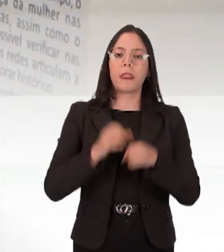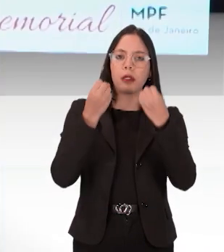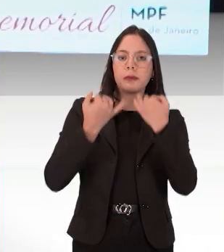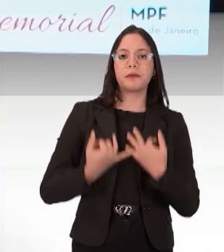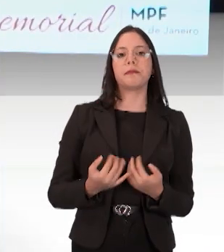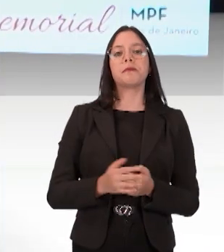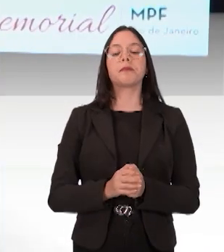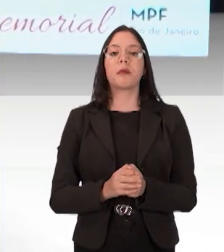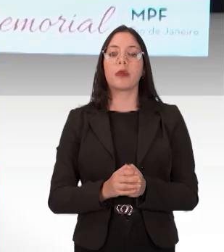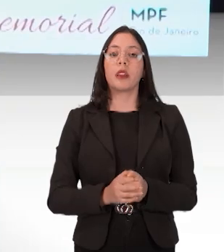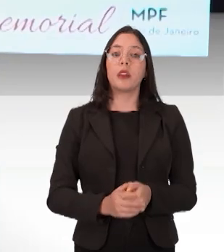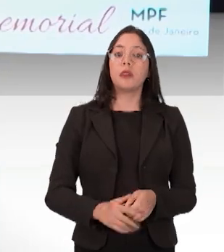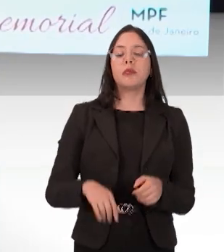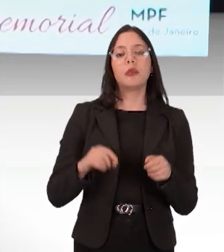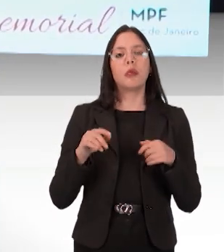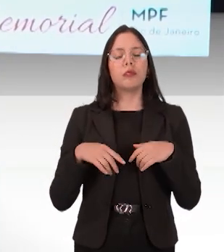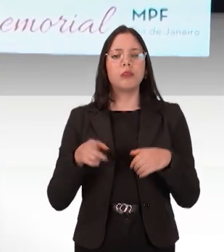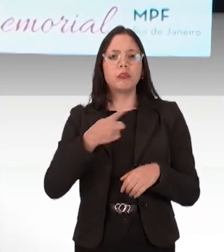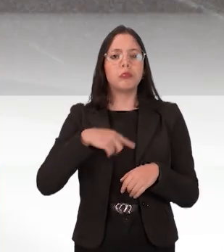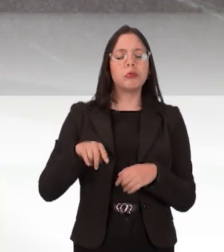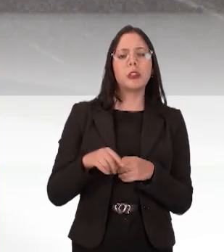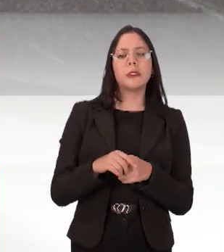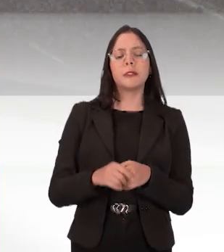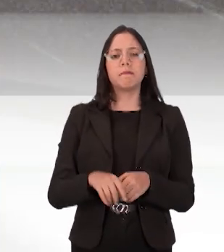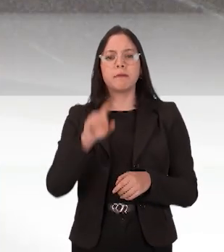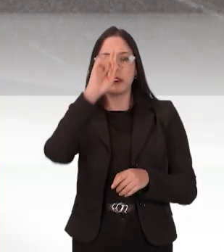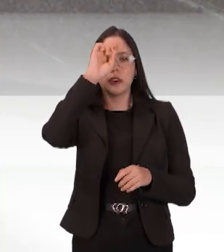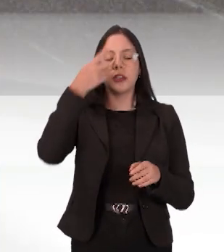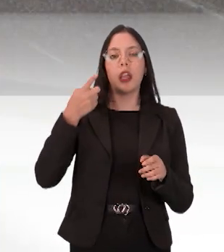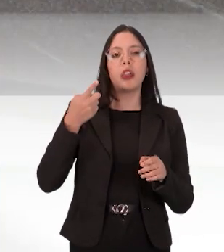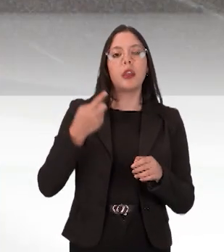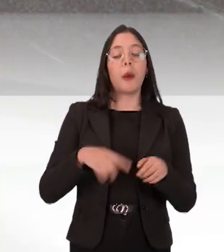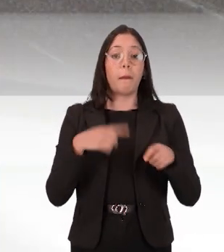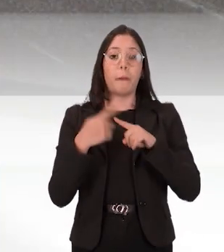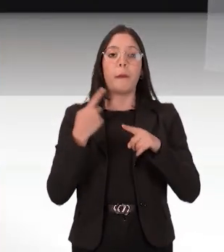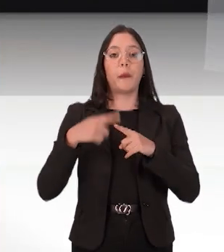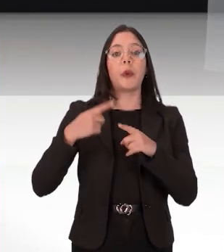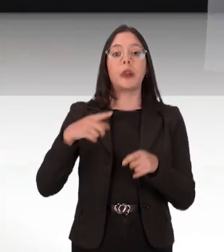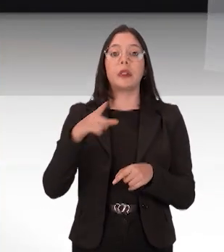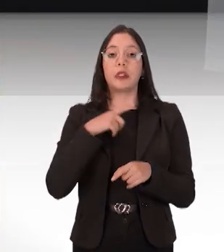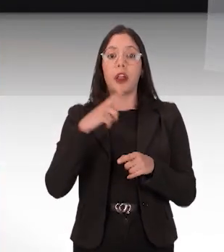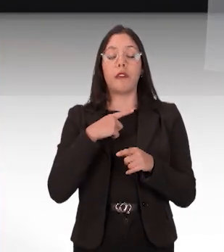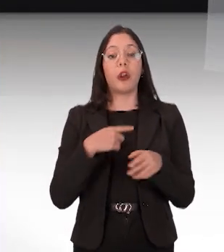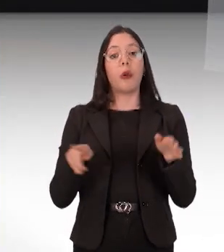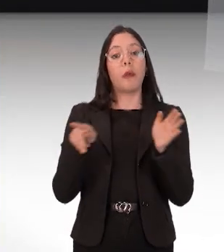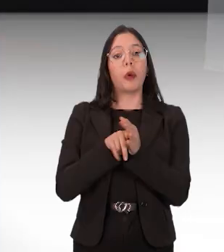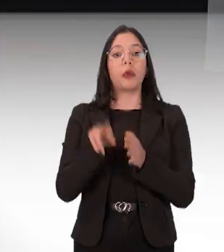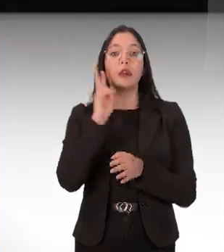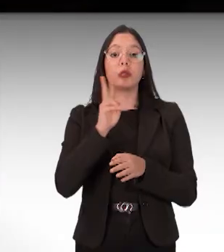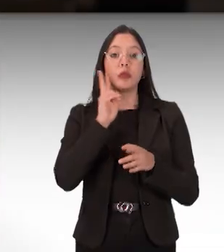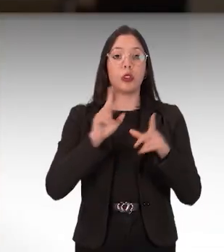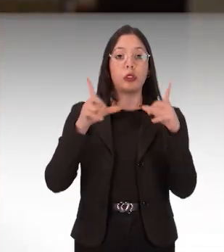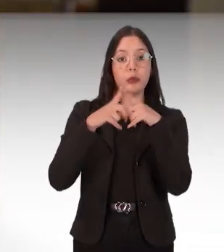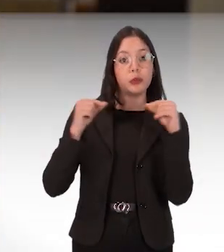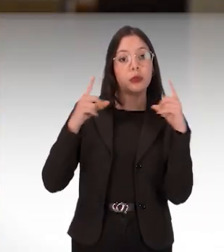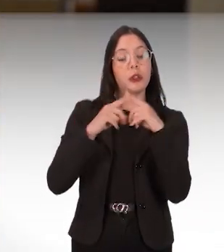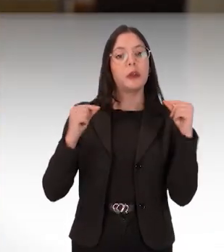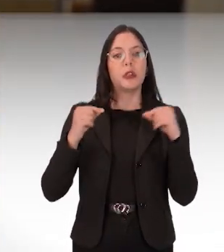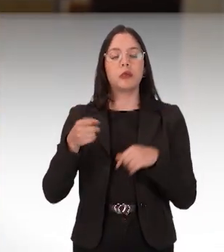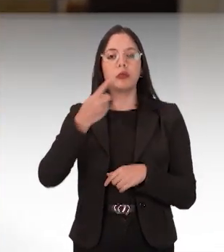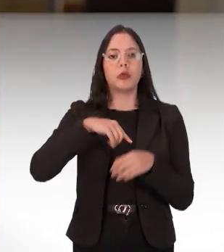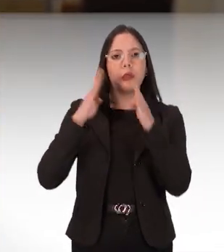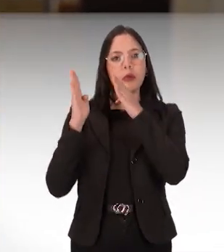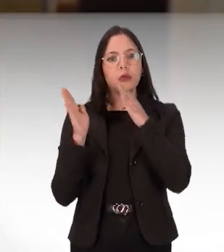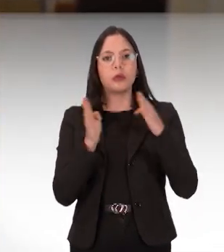espaço veio do Memorial da Procuradoria-Geral da República de Brasília. Aqui, a arte está por toda parte. Normalmente, o